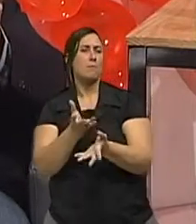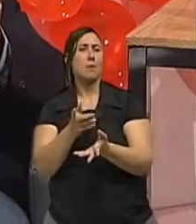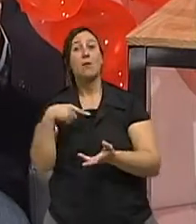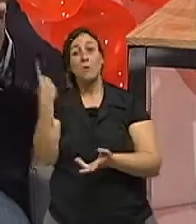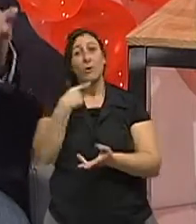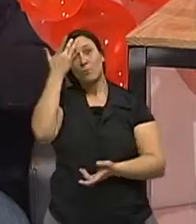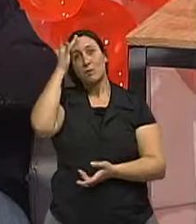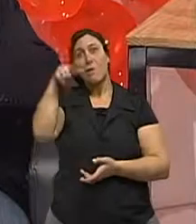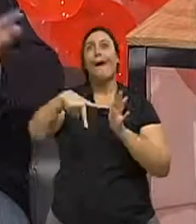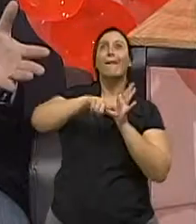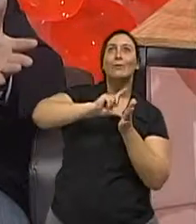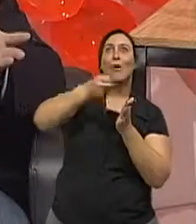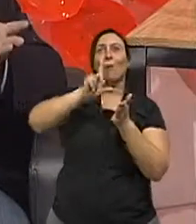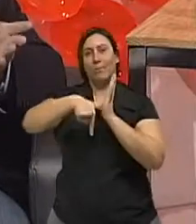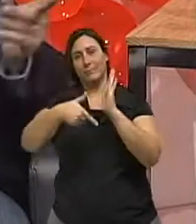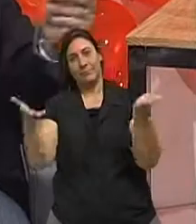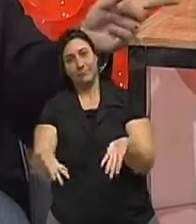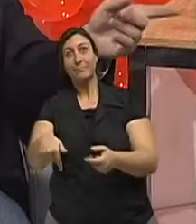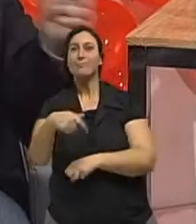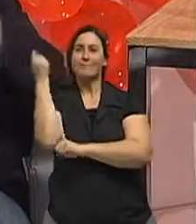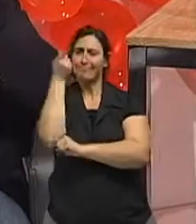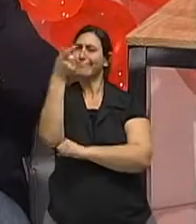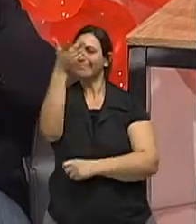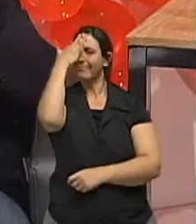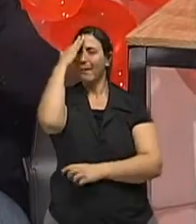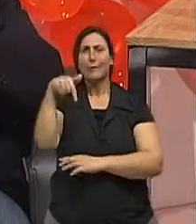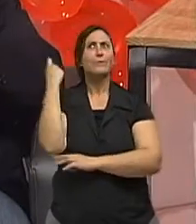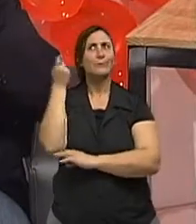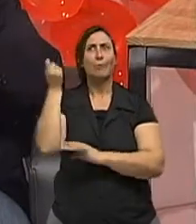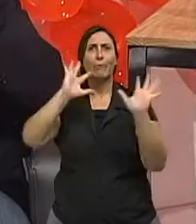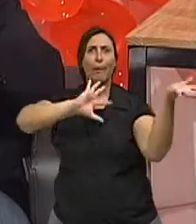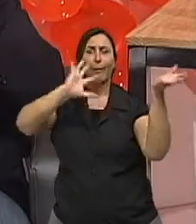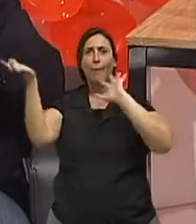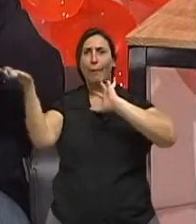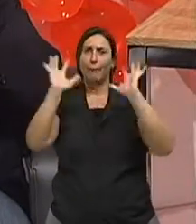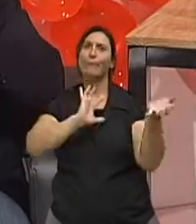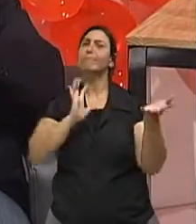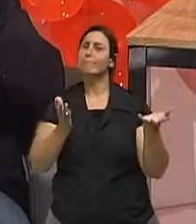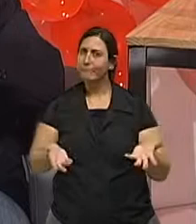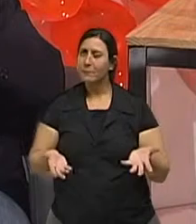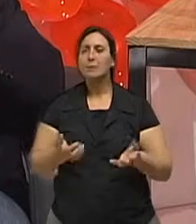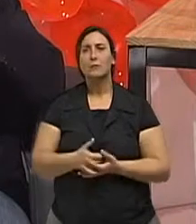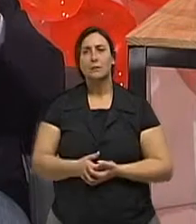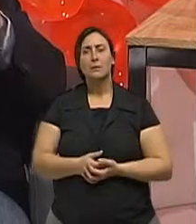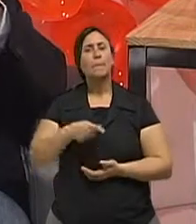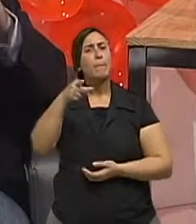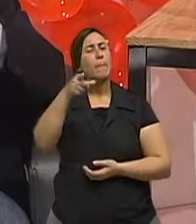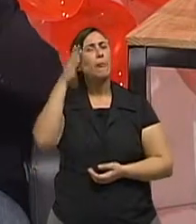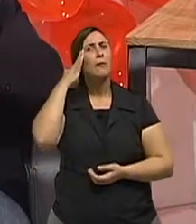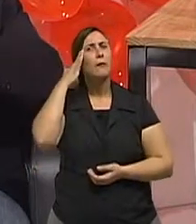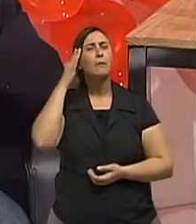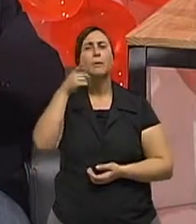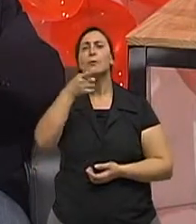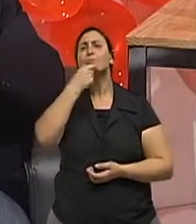sabe se vem antes ou depois, né? E ainda mais no Rio Grande do Sul. O Rio Grande do Sul não vem antes. um representante do